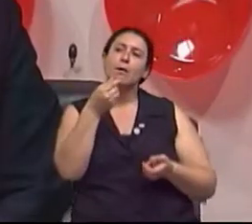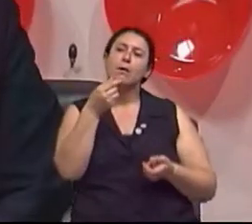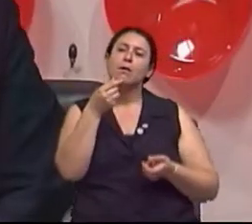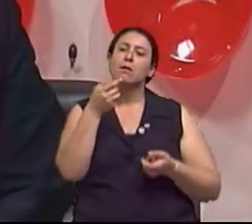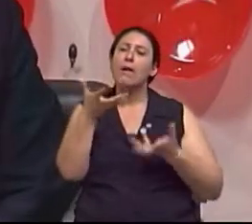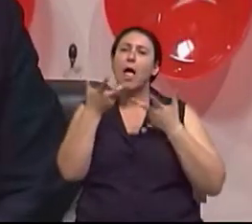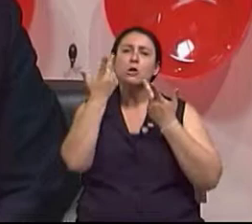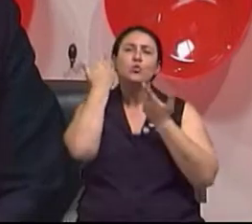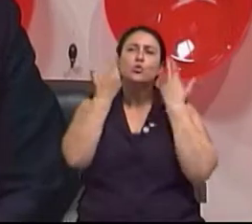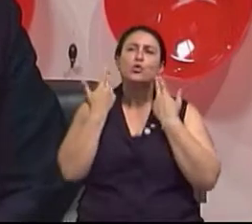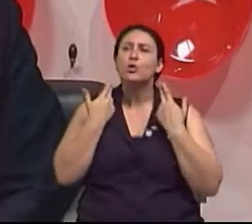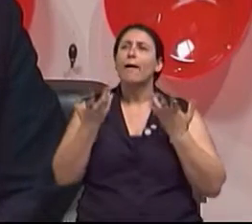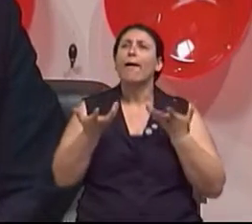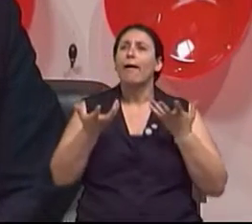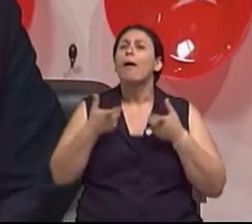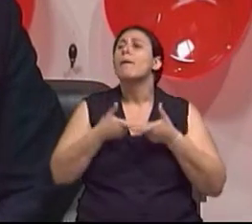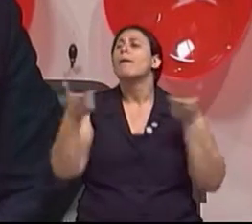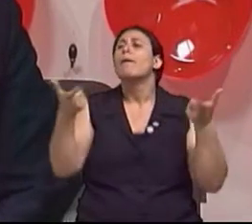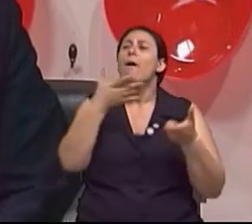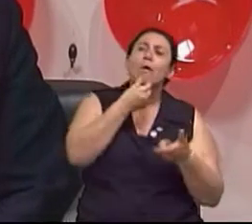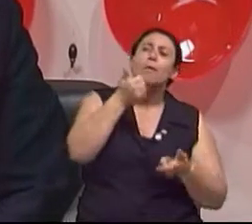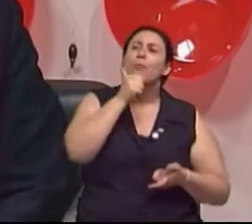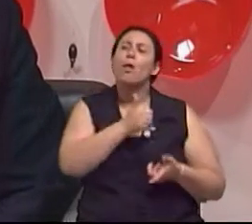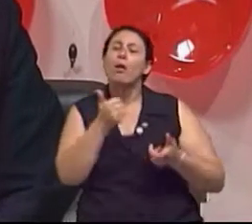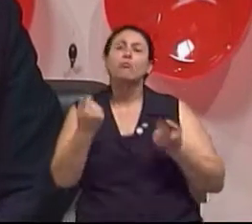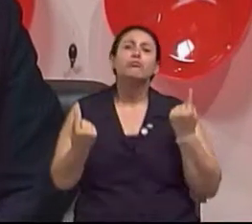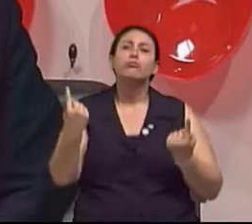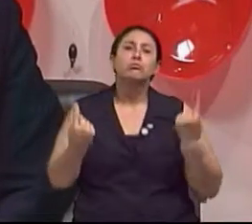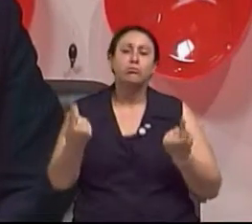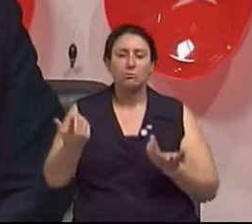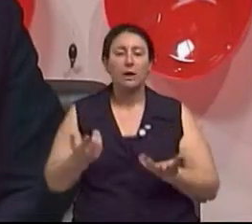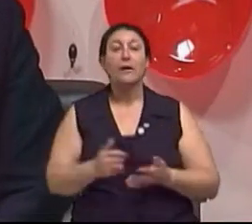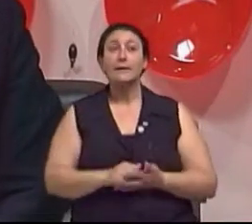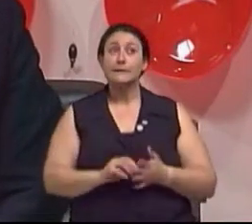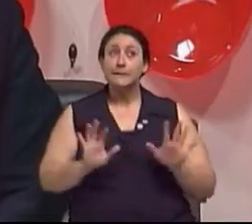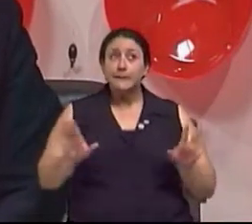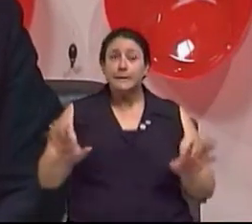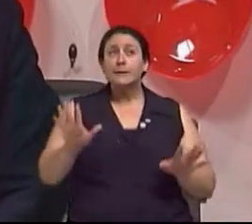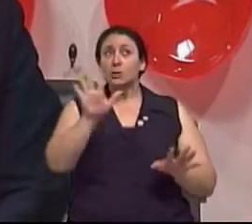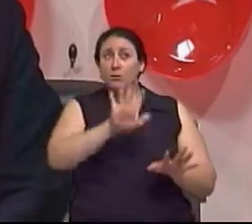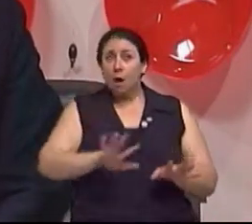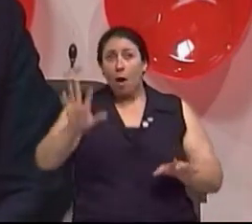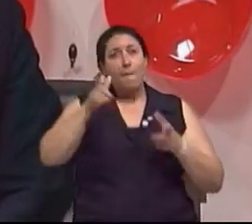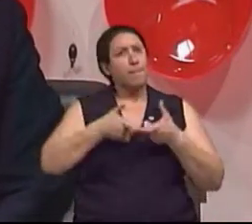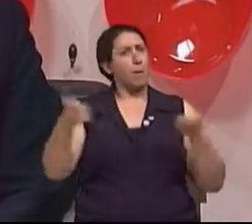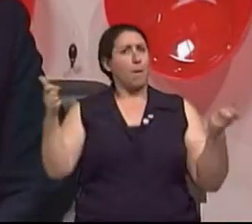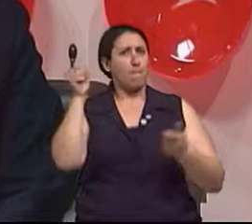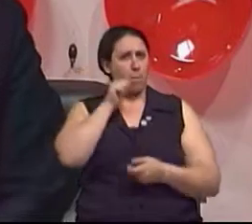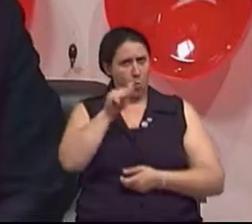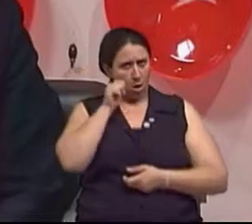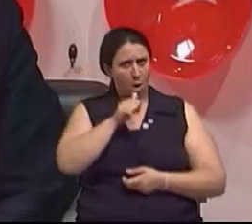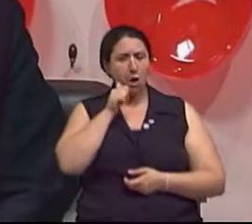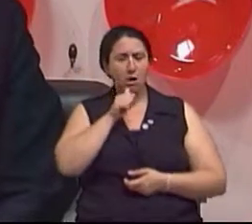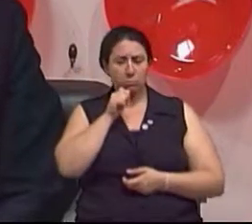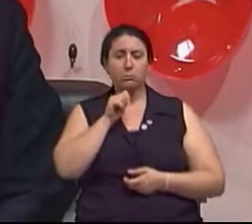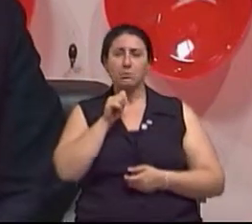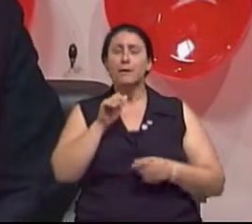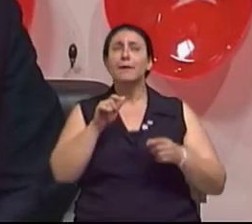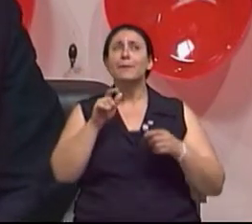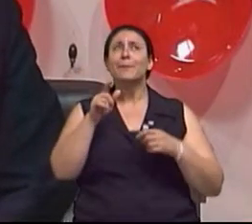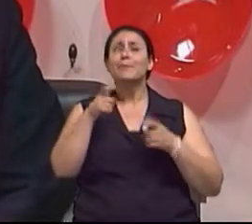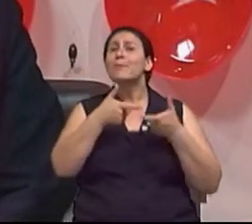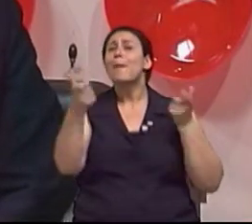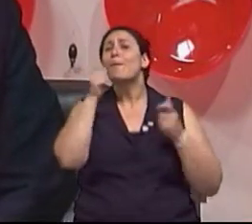voltar para a cirurgia, né? Mais homens ou mulheres procuram? Assim, de um modo geral, as mulheres procuram mais, especialmente